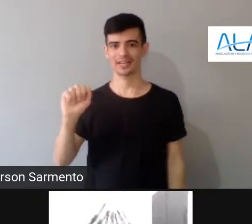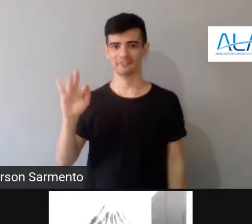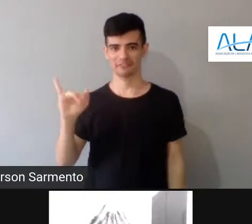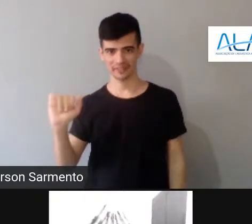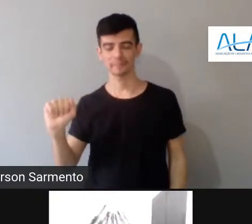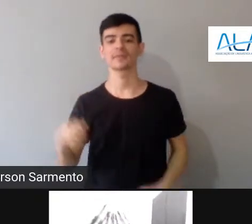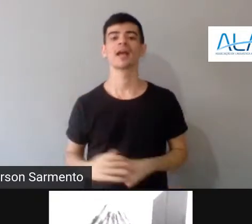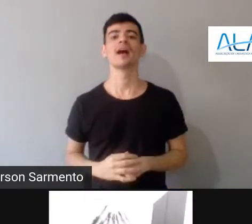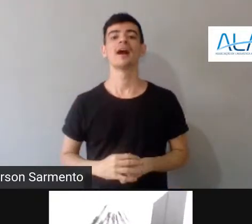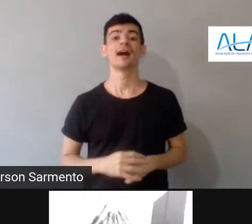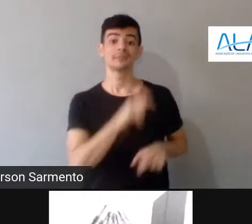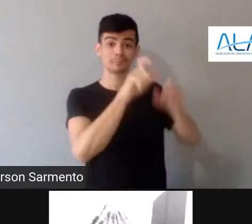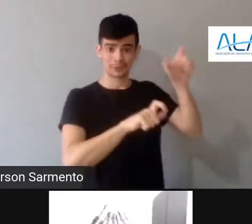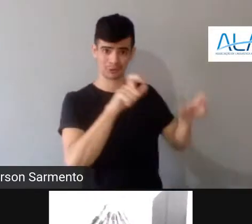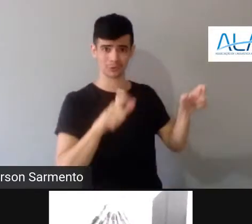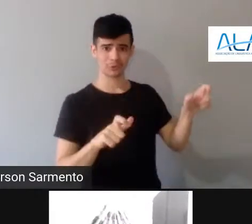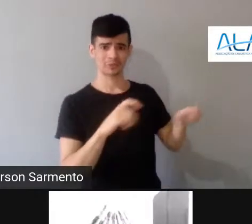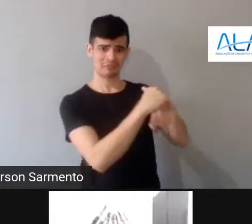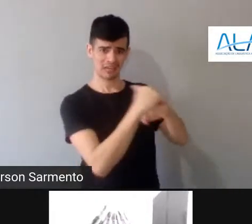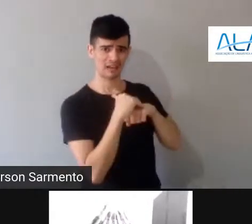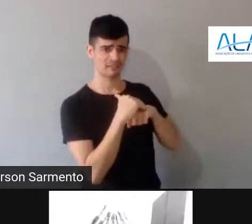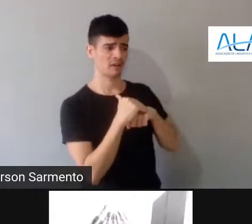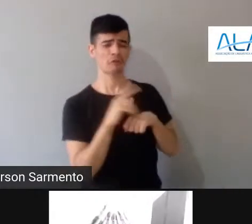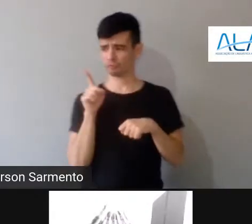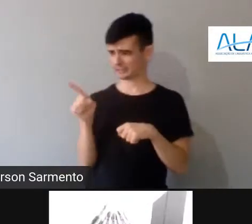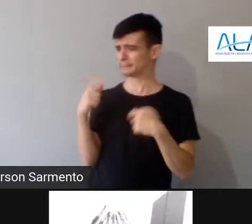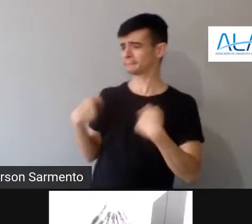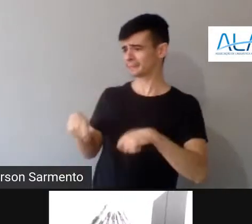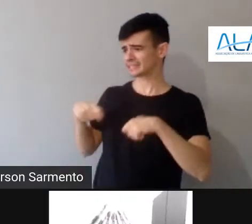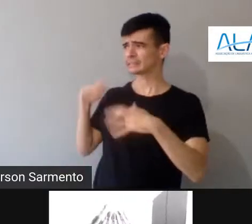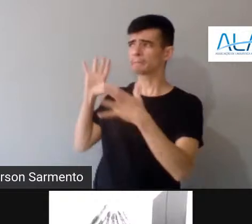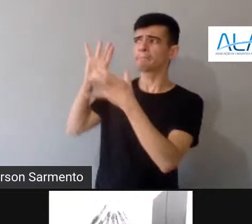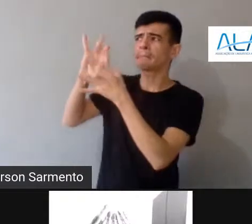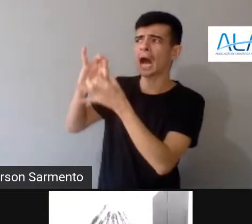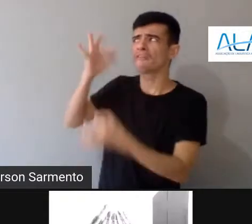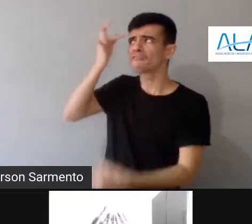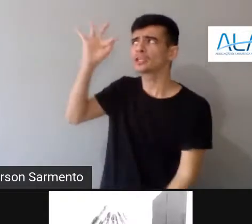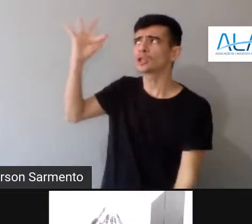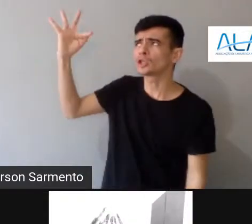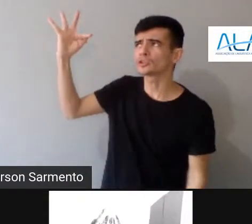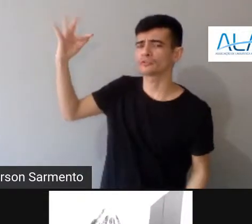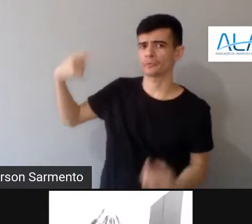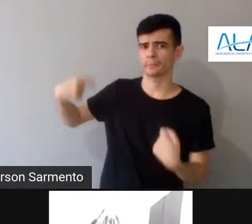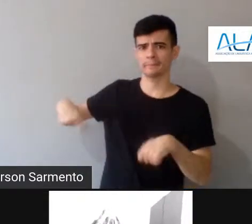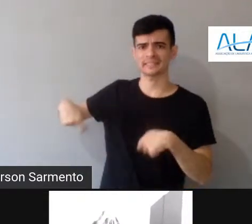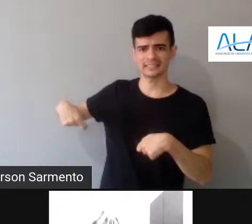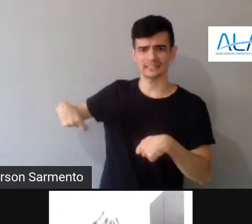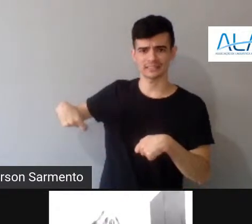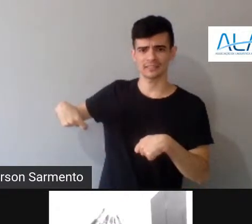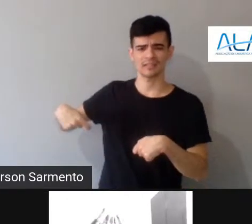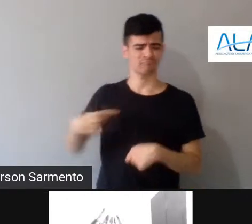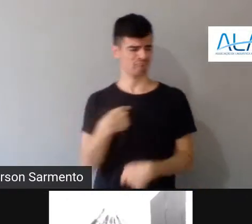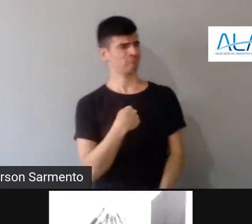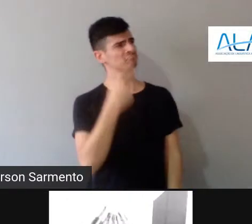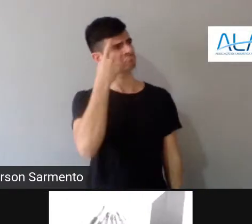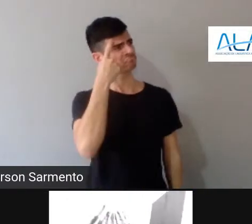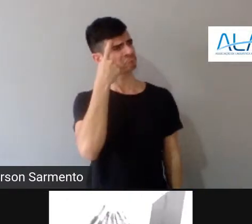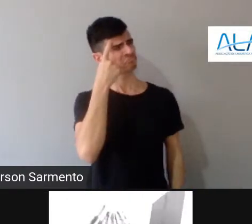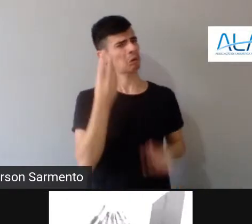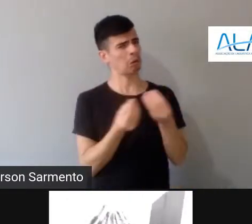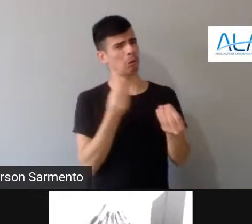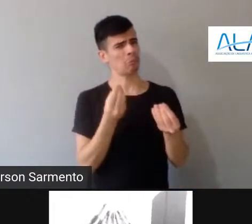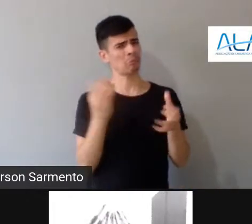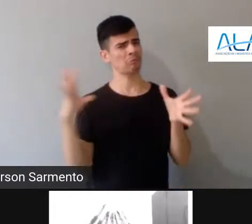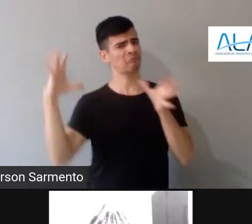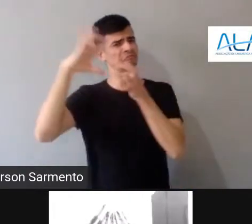filósofo. E eu ficava, mas como assim eu tenho que me associar a um pensamento de um filósofo? É um tipo